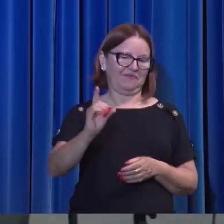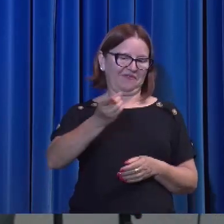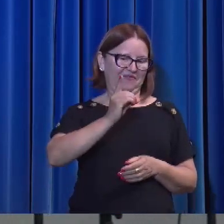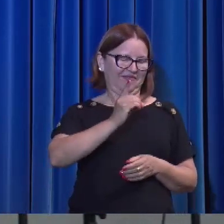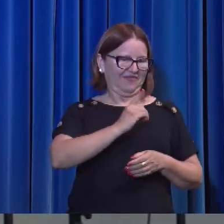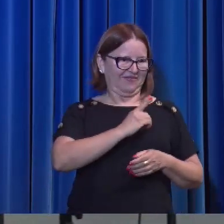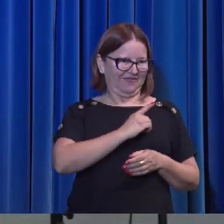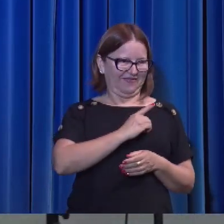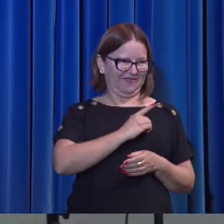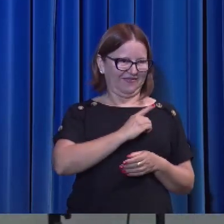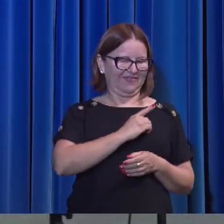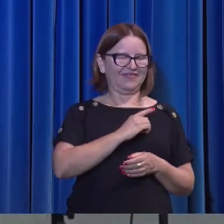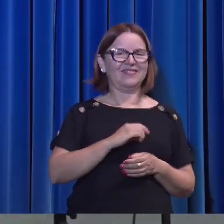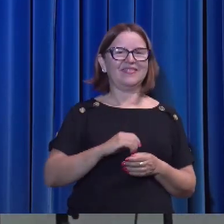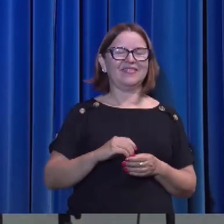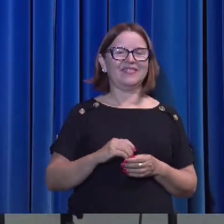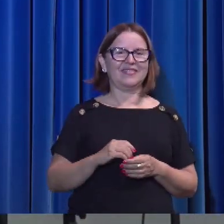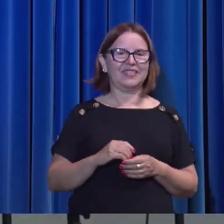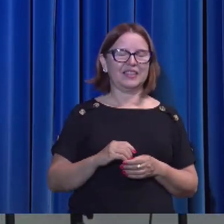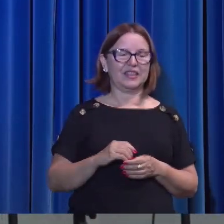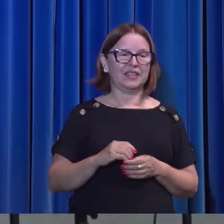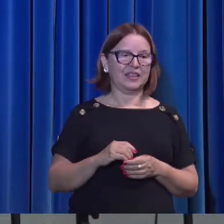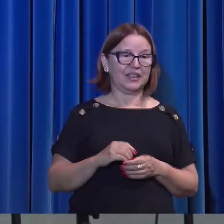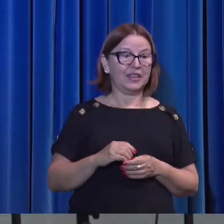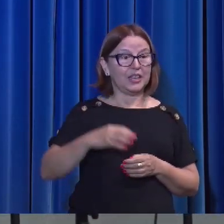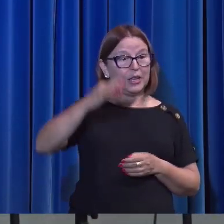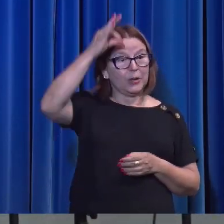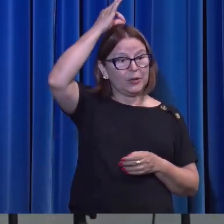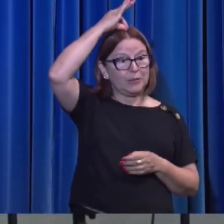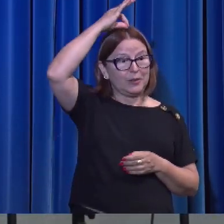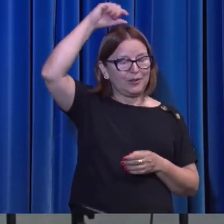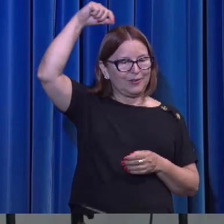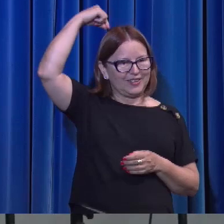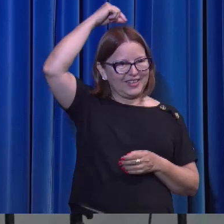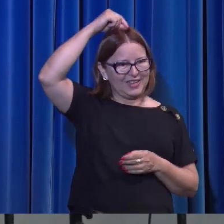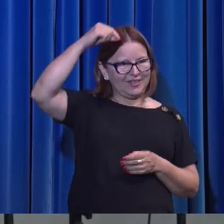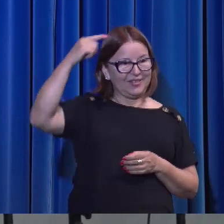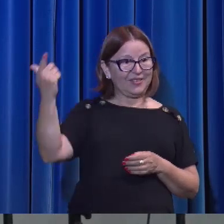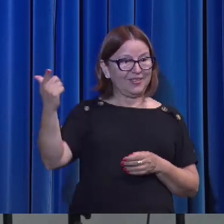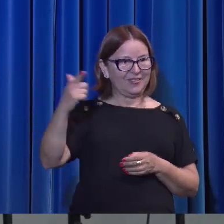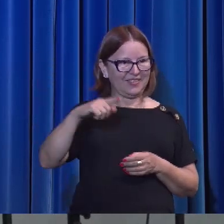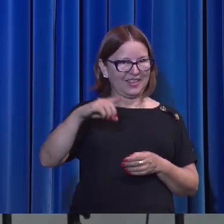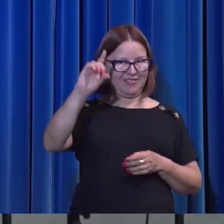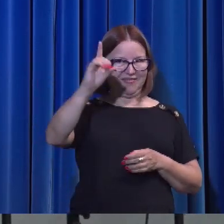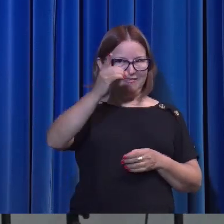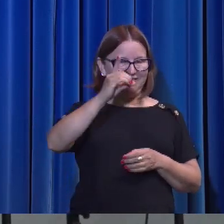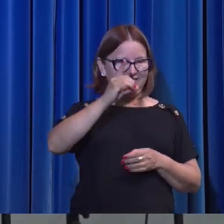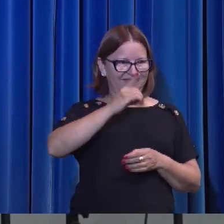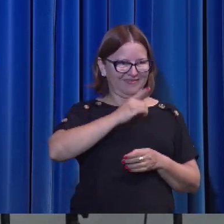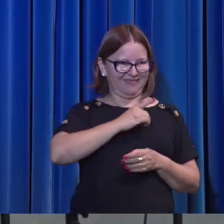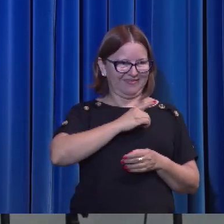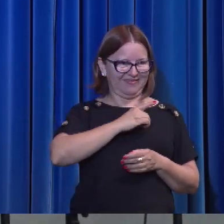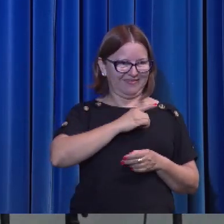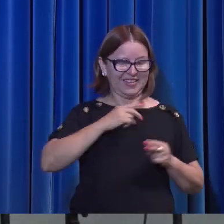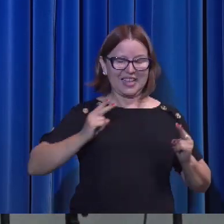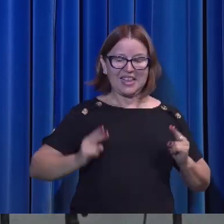Ele viria para permanecer para sempre com o crente.